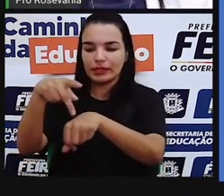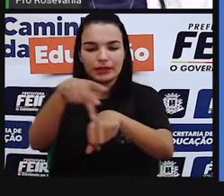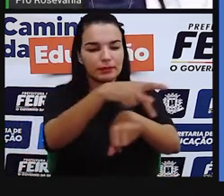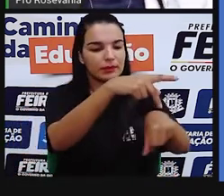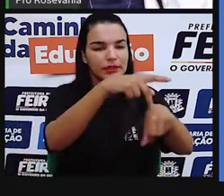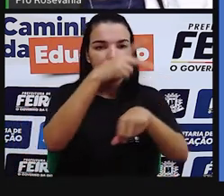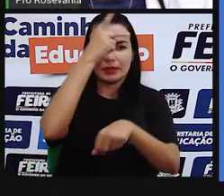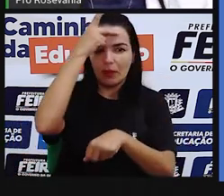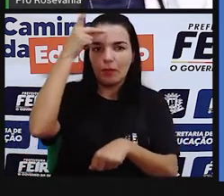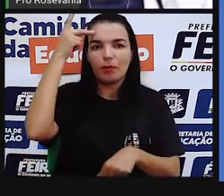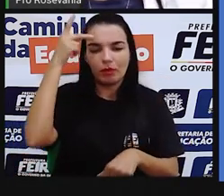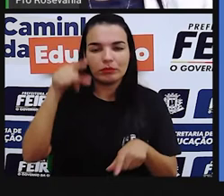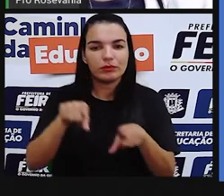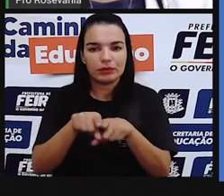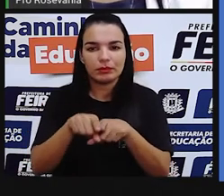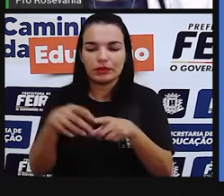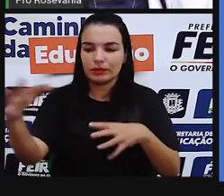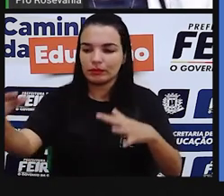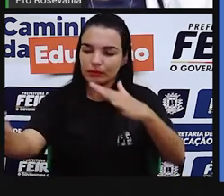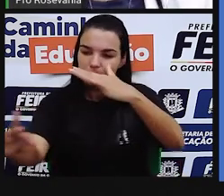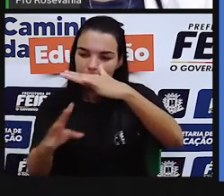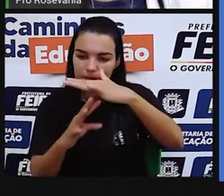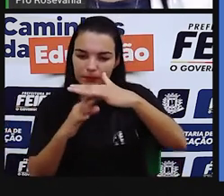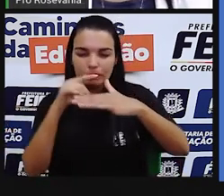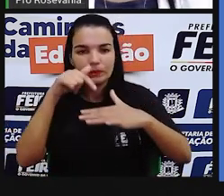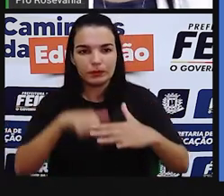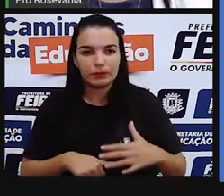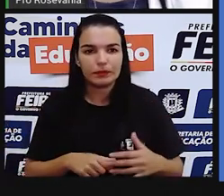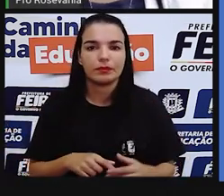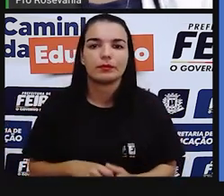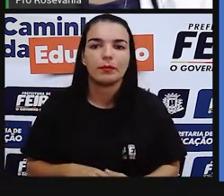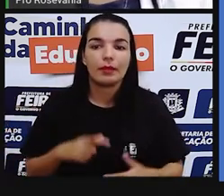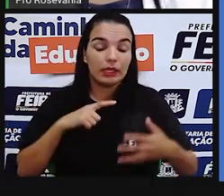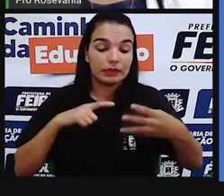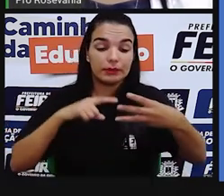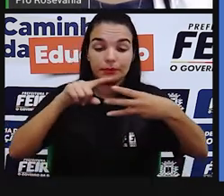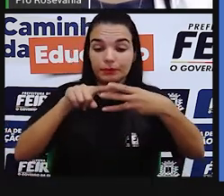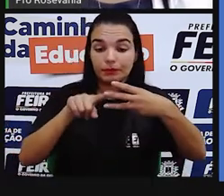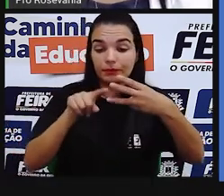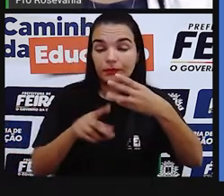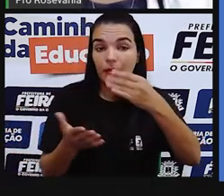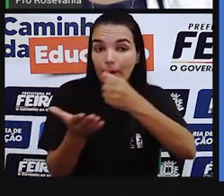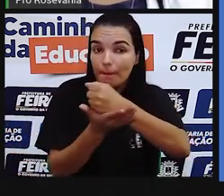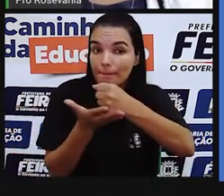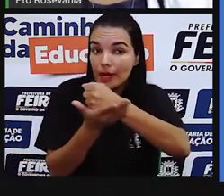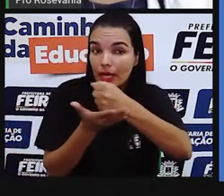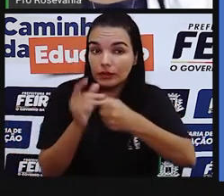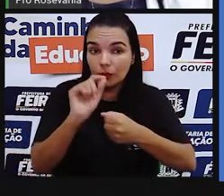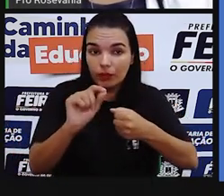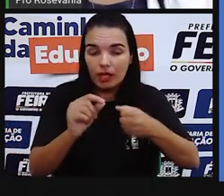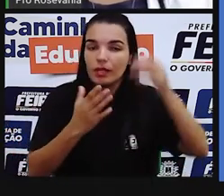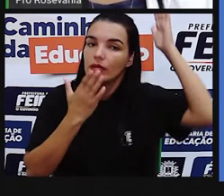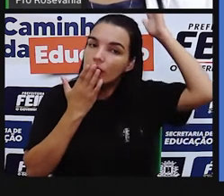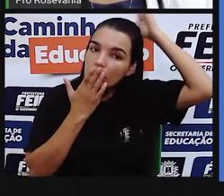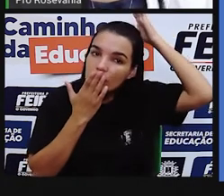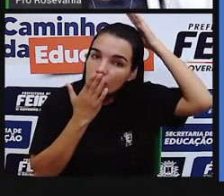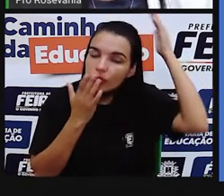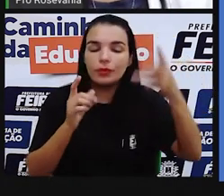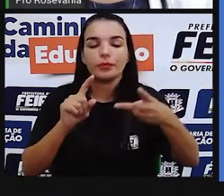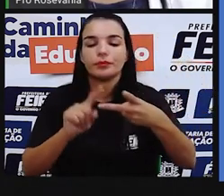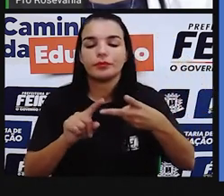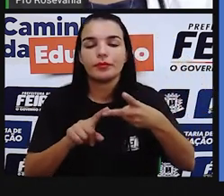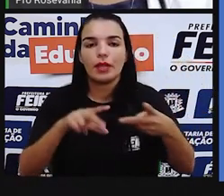percebe, logo de cara, que a gente tem, né? É o vinho, a gente tem o português, a gente tem os aplicados, e a tem mais